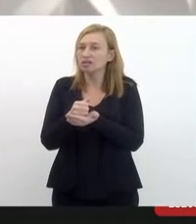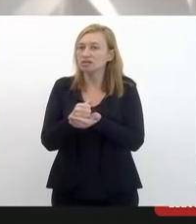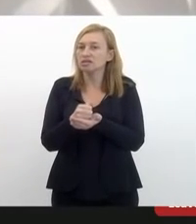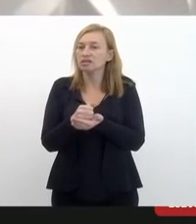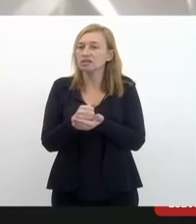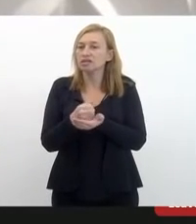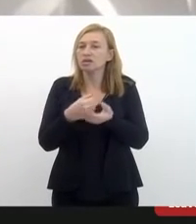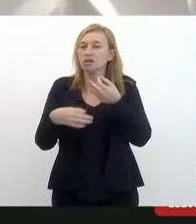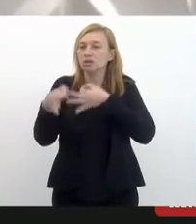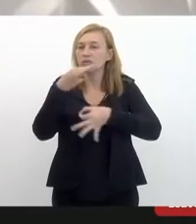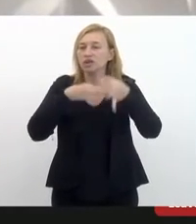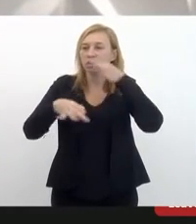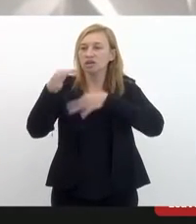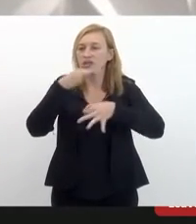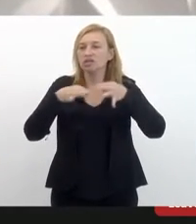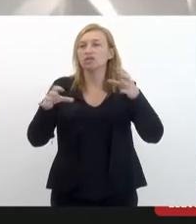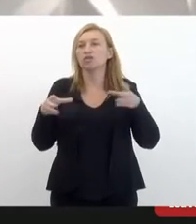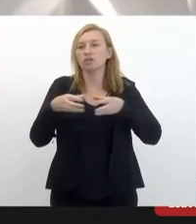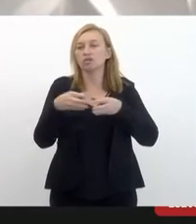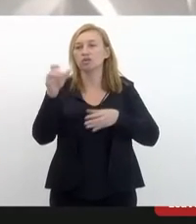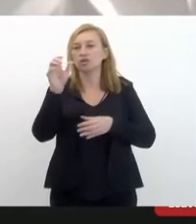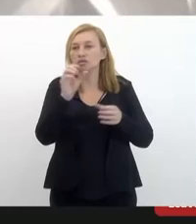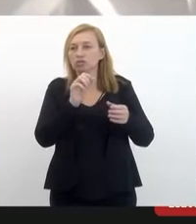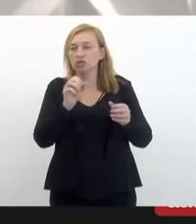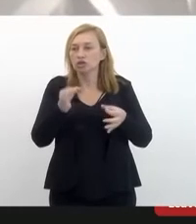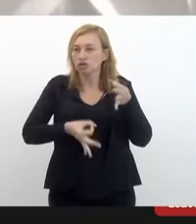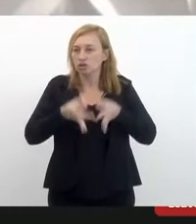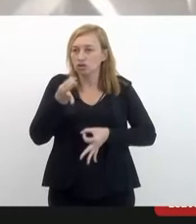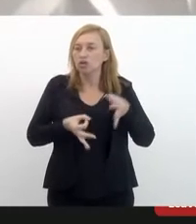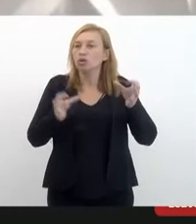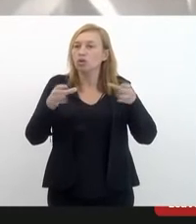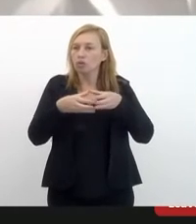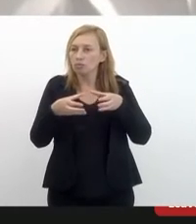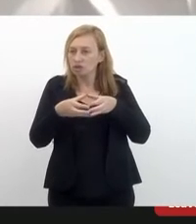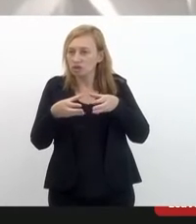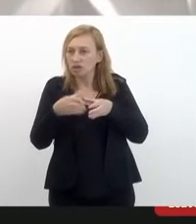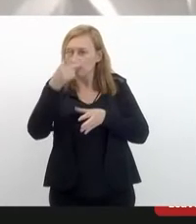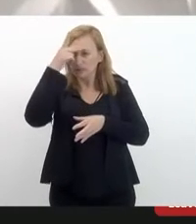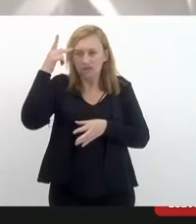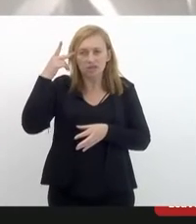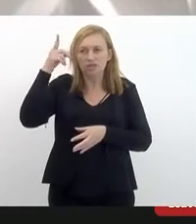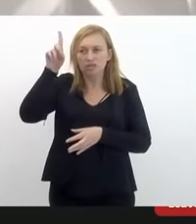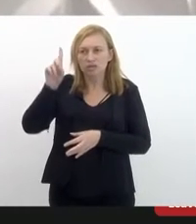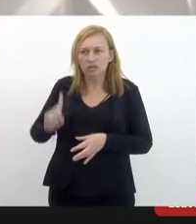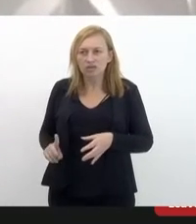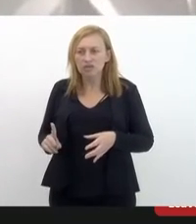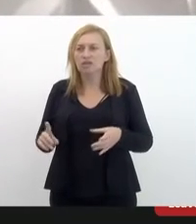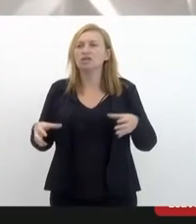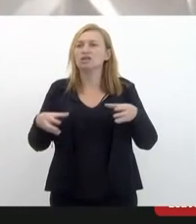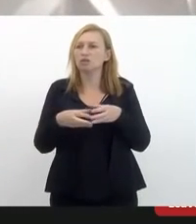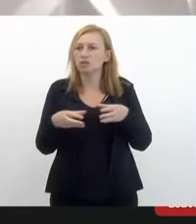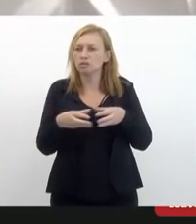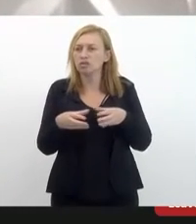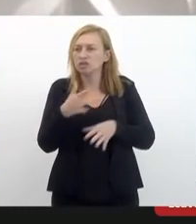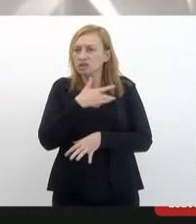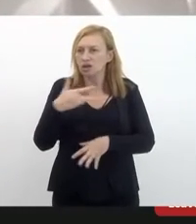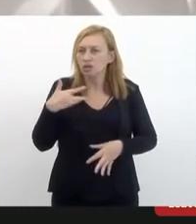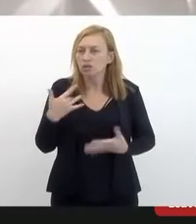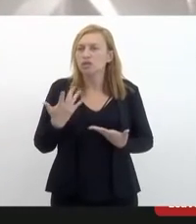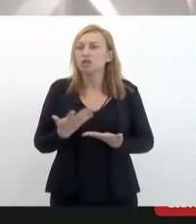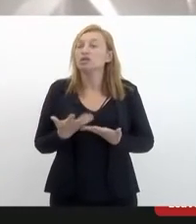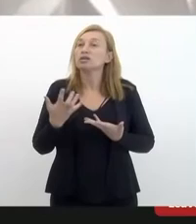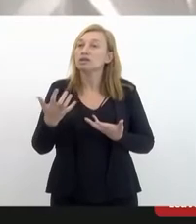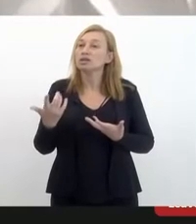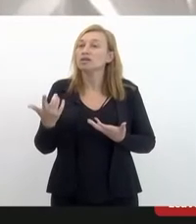pareceres da Comissão de Constituição e Justiça, da Comissão da Pessoa com Deficiência e da Comissão de Saúde.